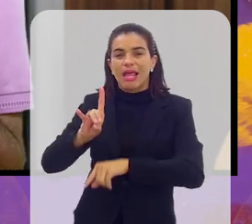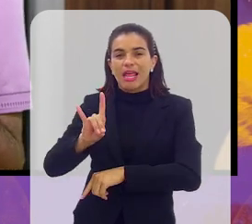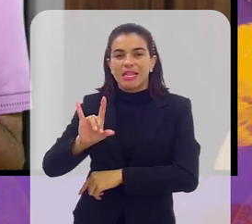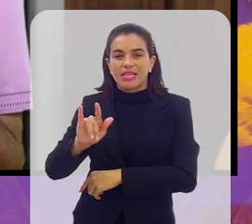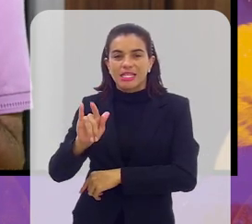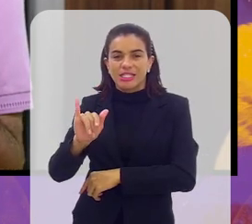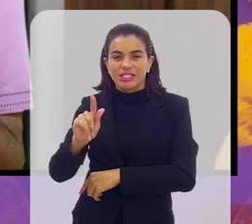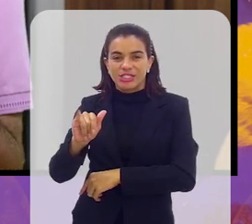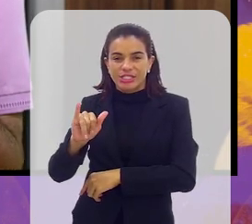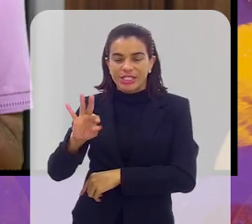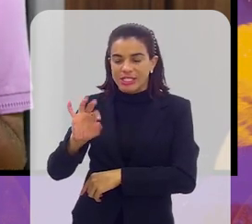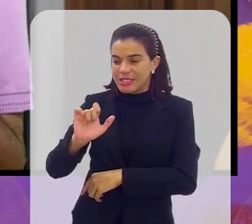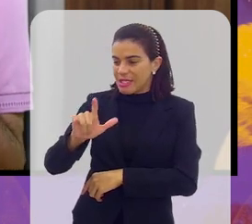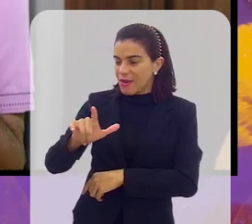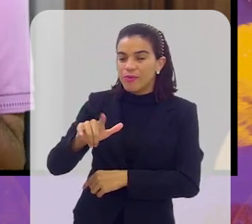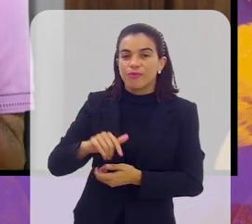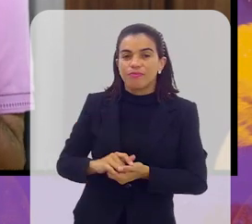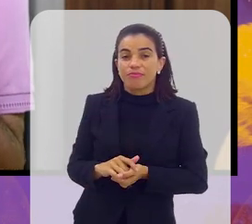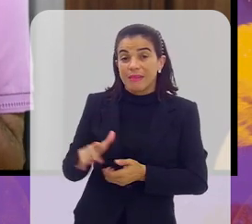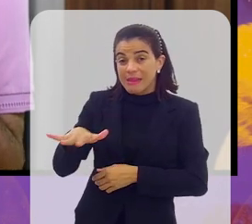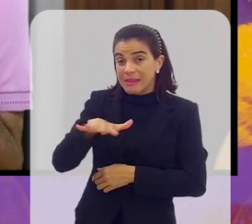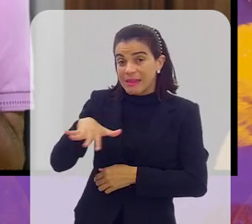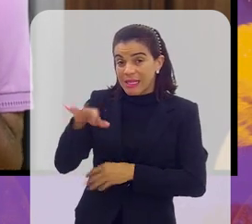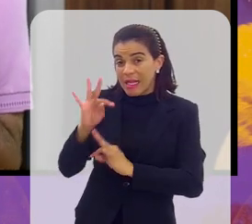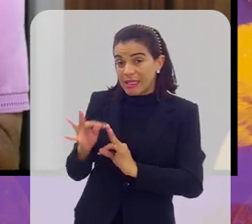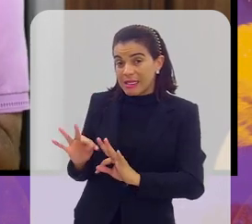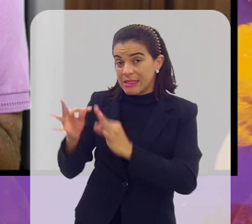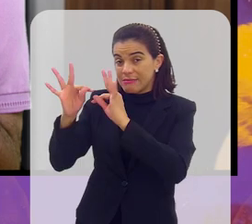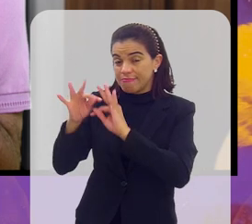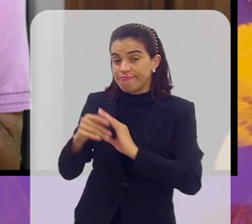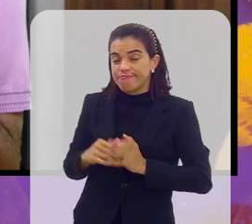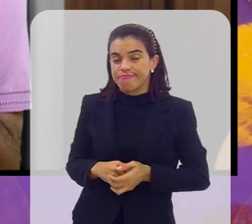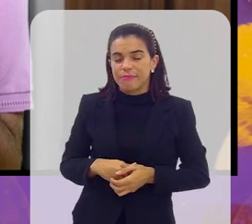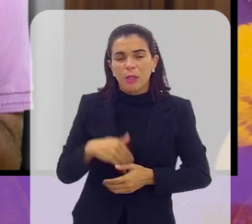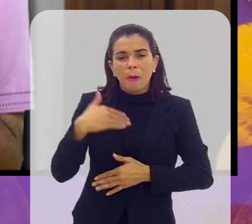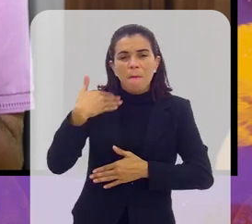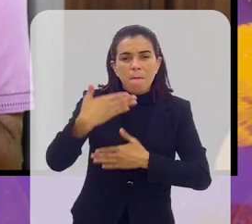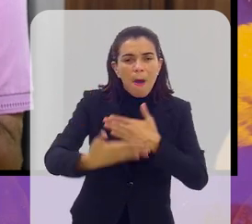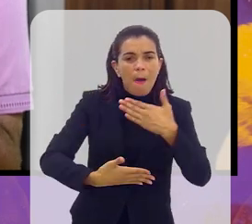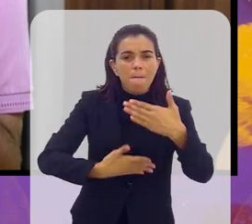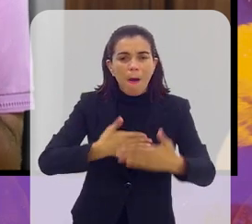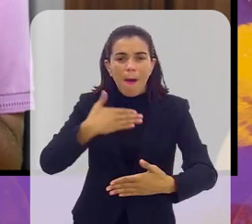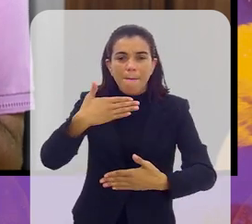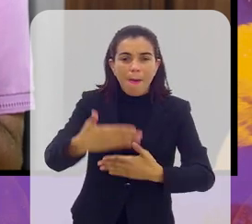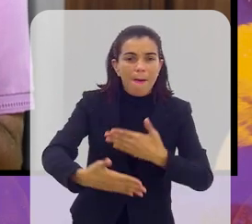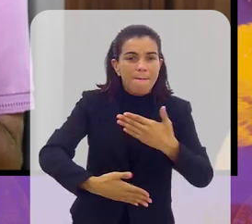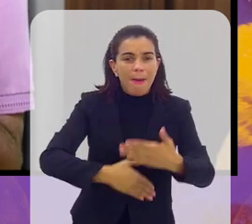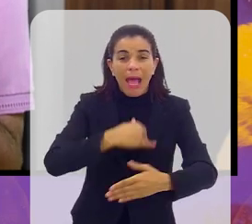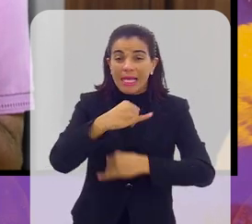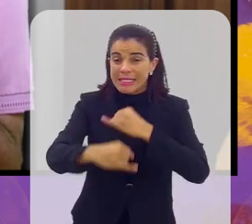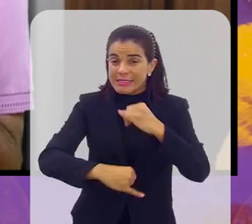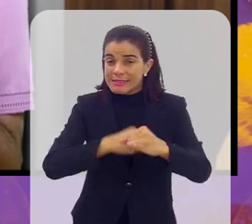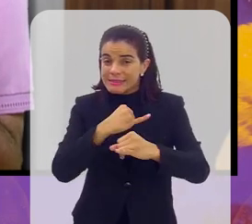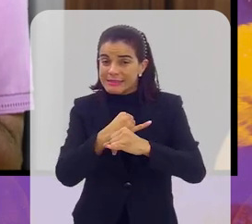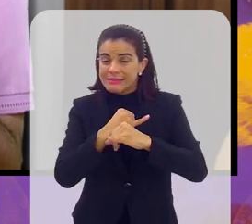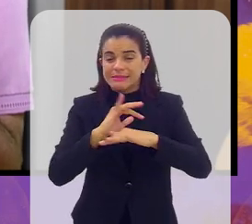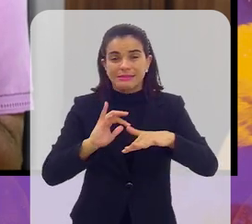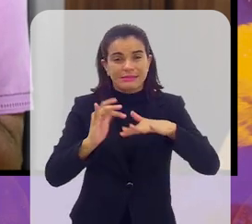transformação na área tecnológica. E a cada dia, a internet, as redes sociais,